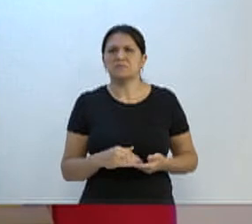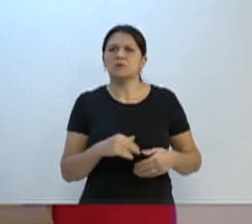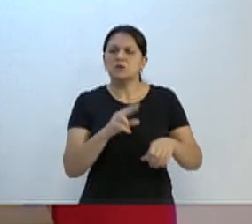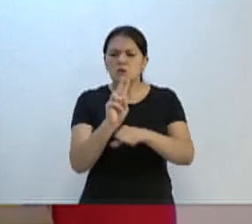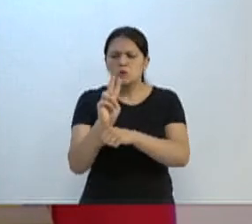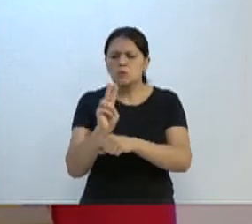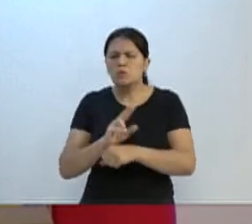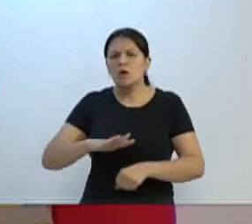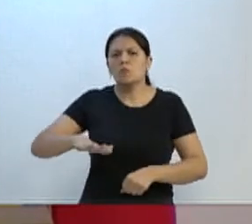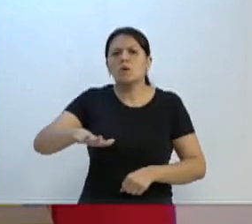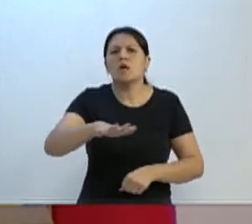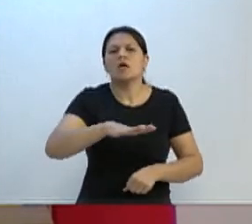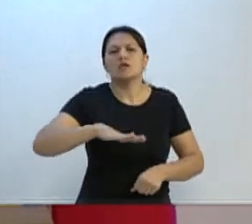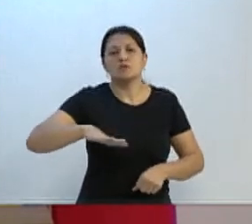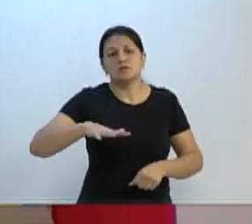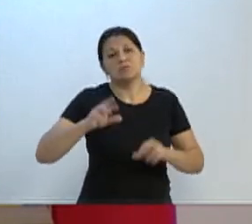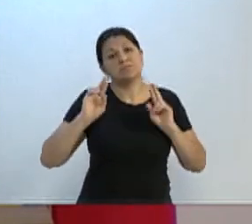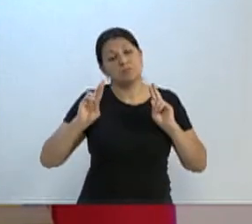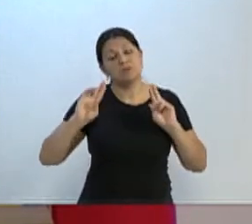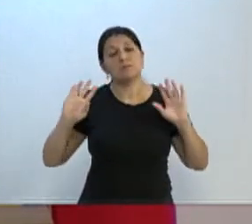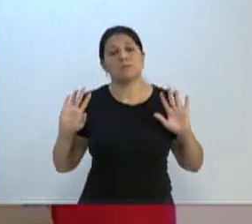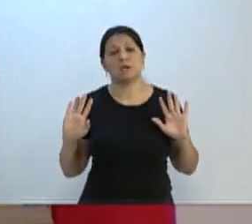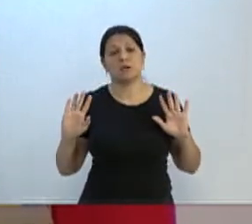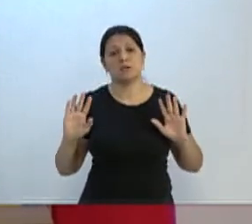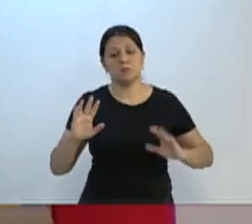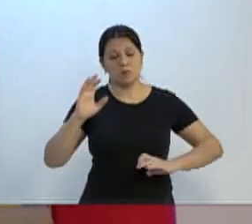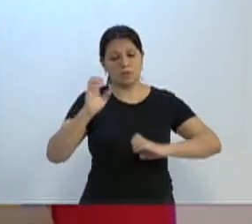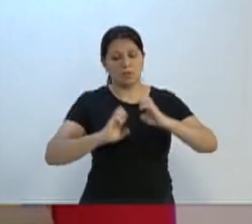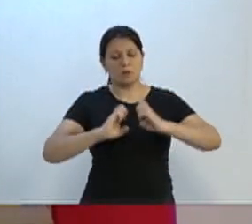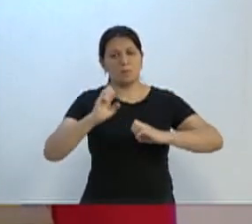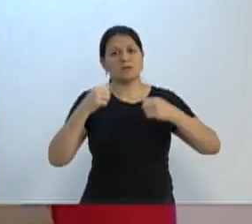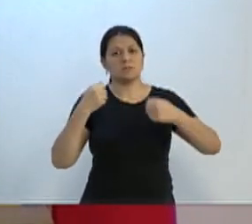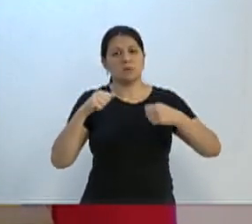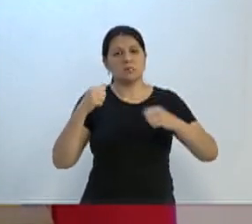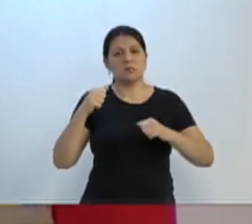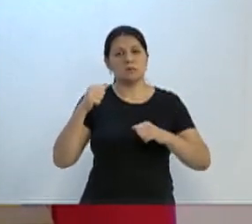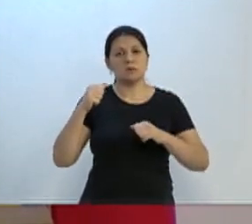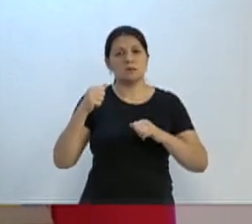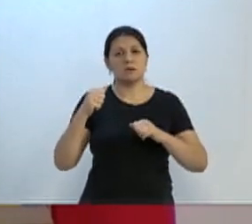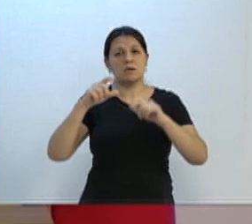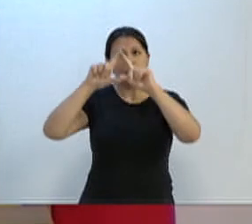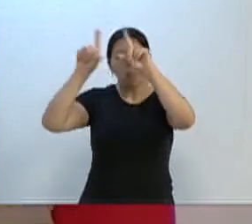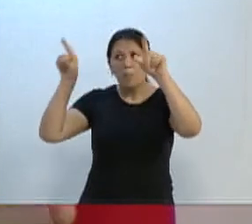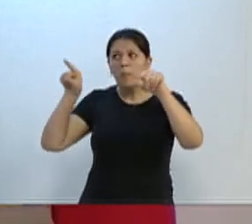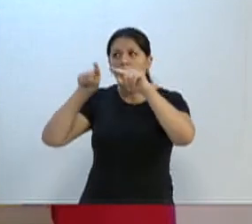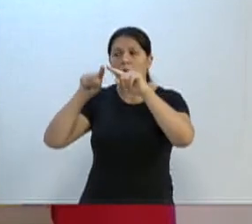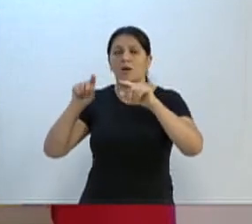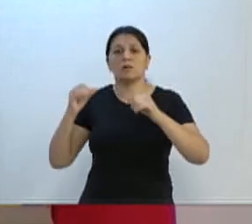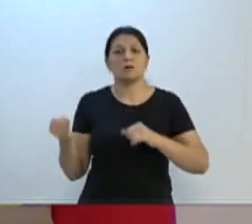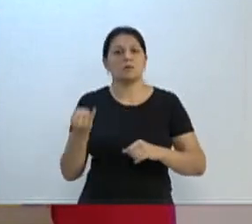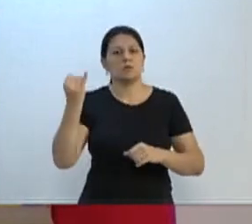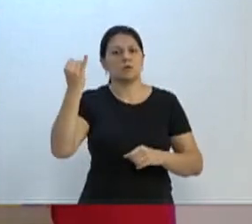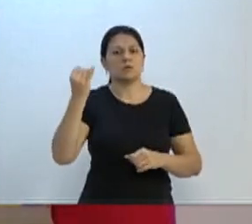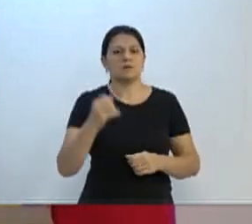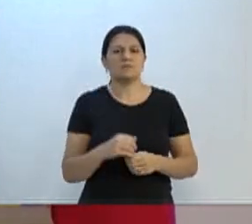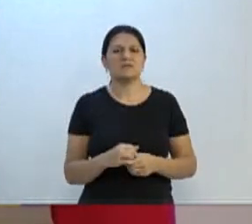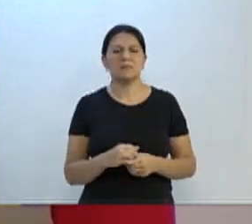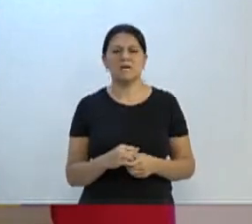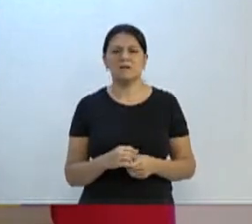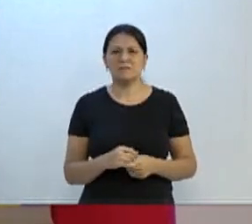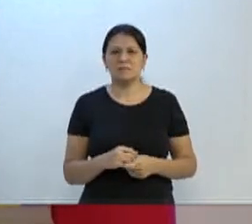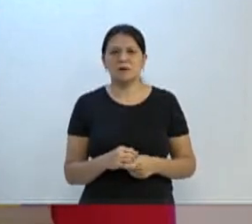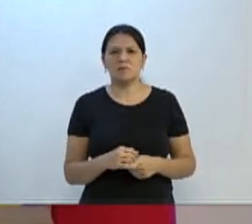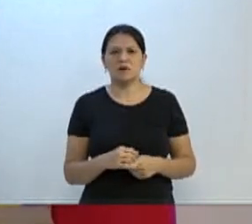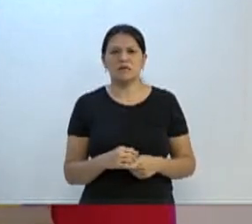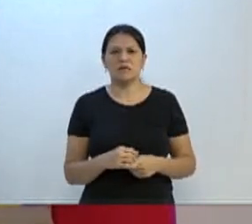nessa região. Espero eu que tome os devidos cuidados. A empresa tem que ter assinalização, que é importante. Outra situação é o Samai. A equipe do Samai está de parabéns. Aqui,